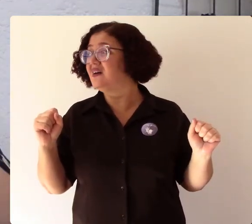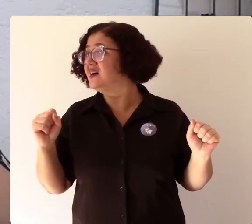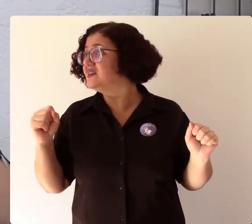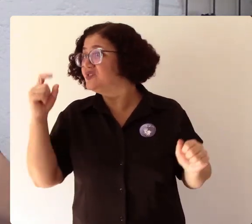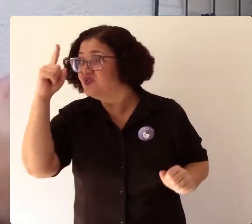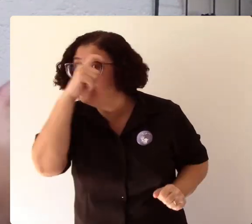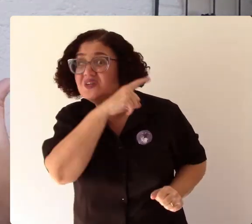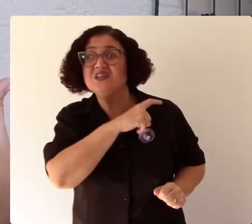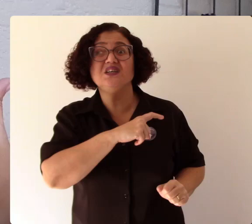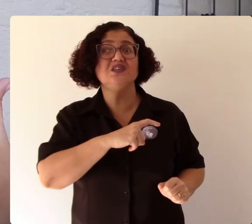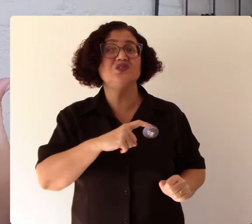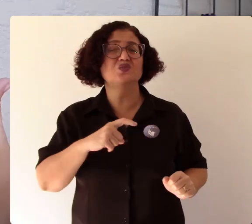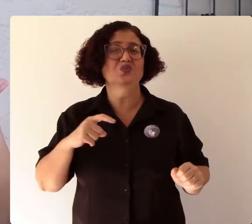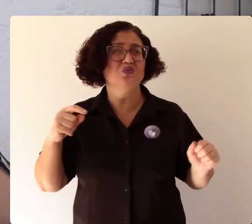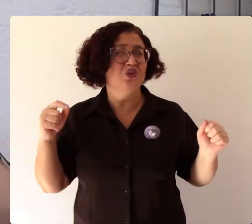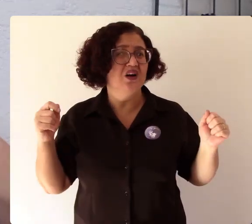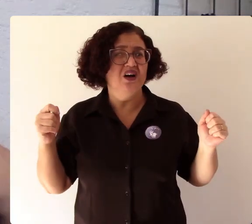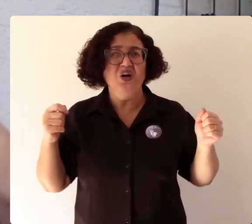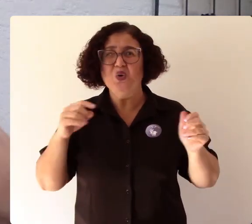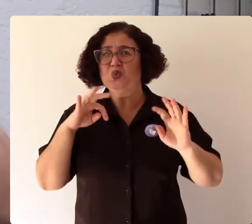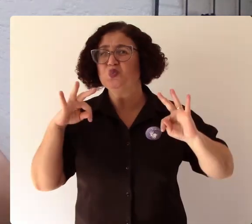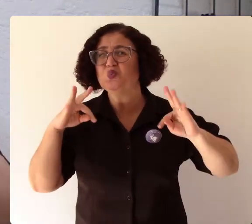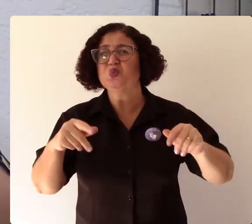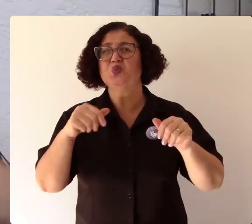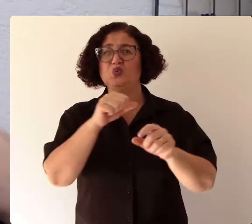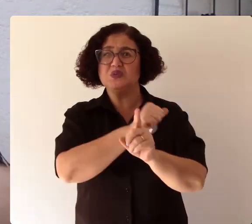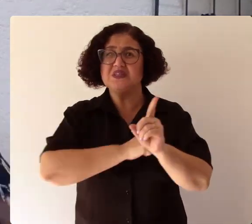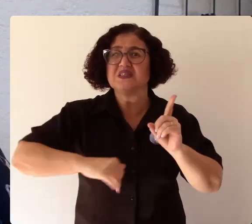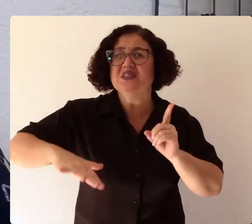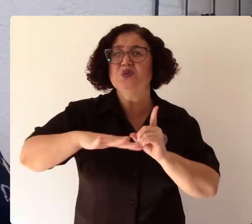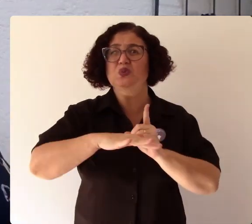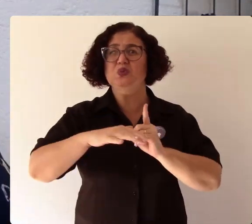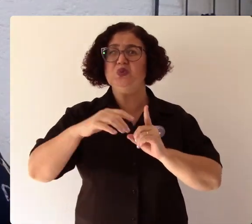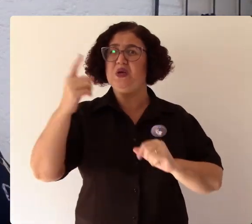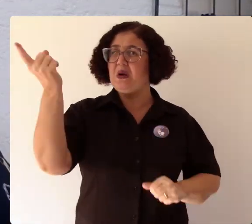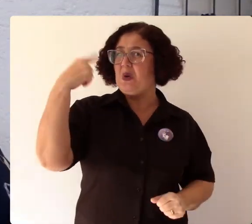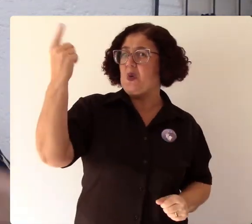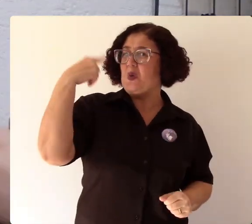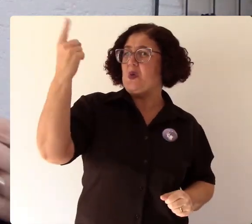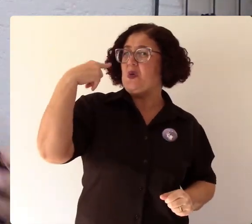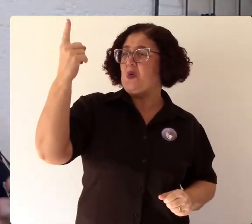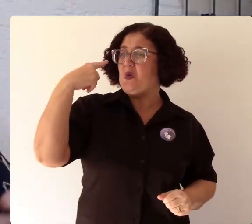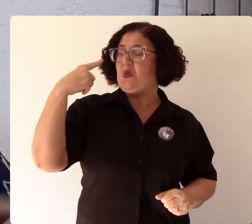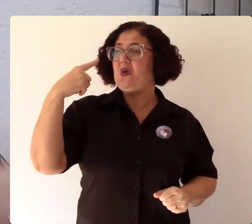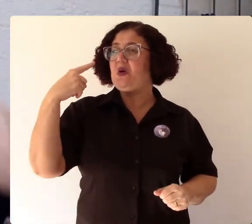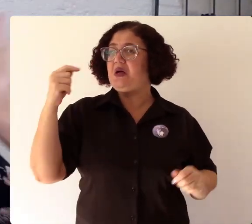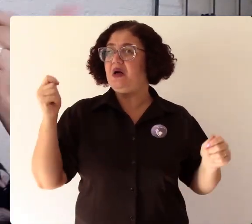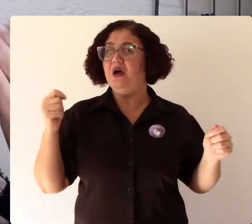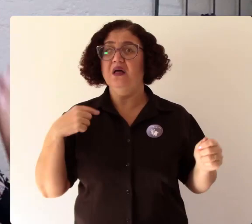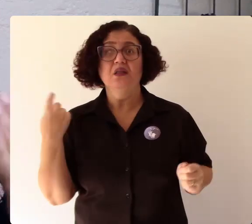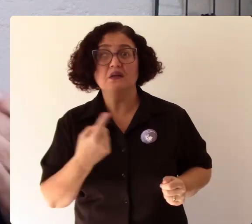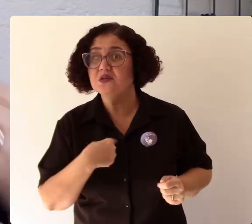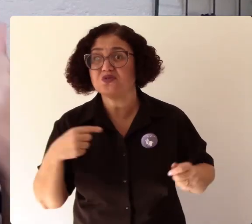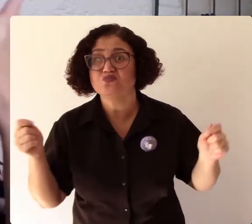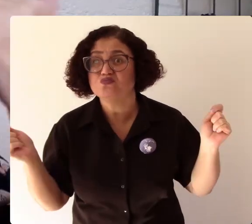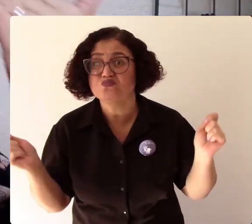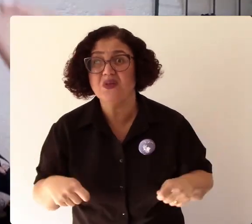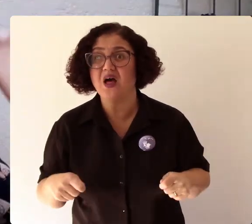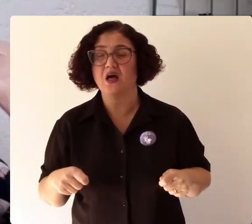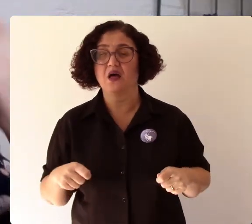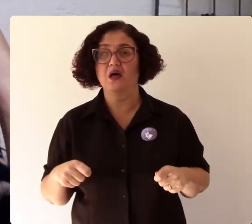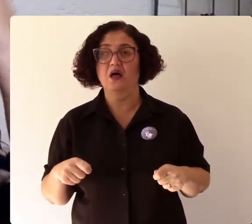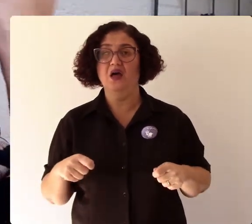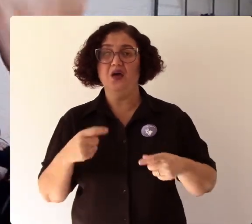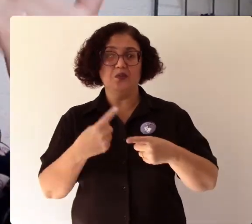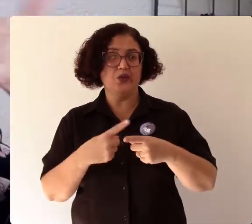impossibilidade posta estrutural de dar conta de uma performance melhor e